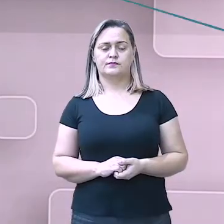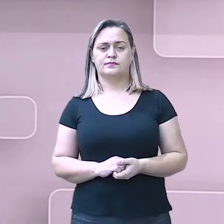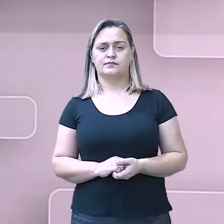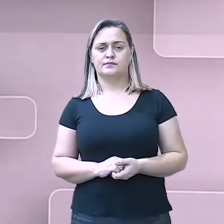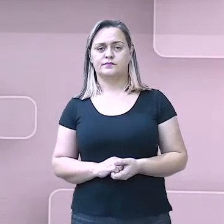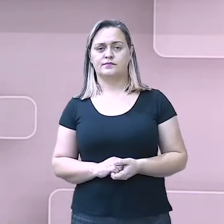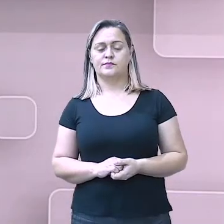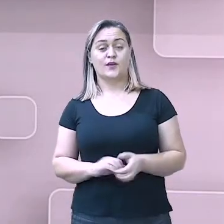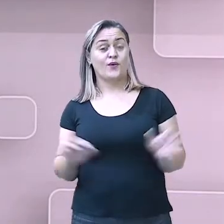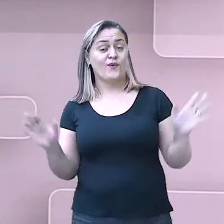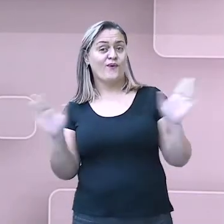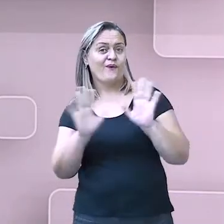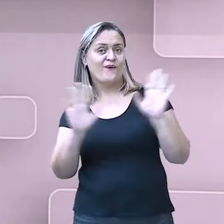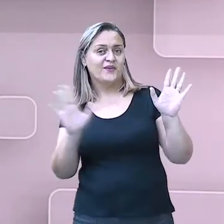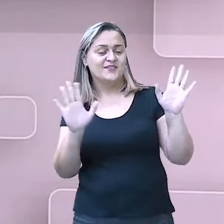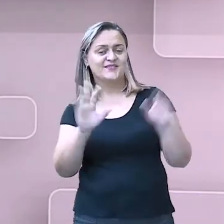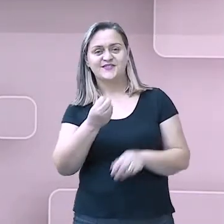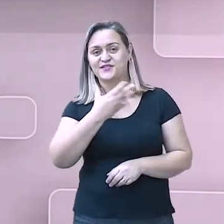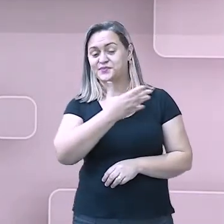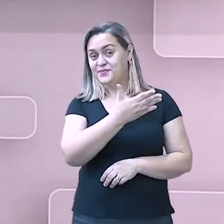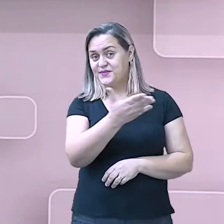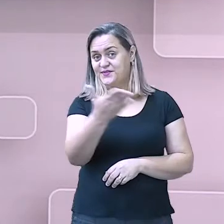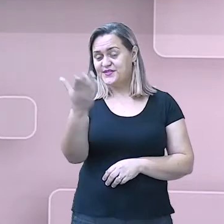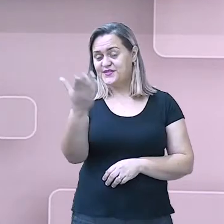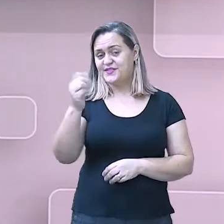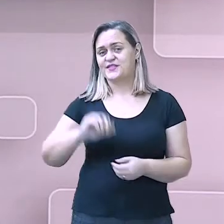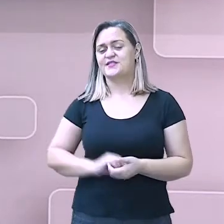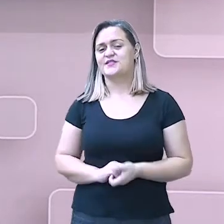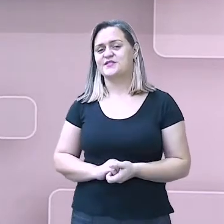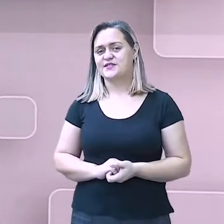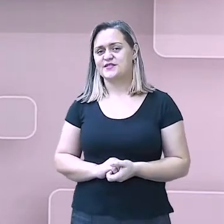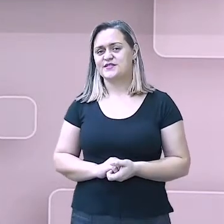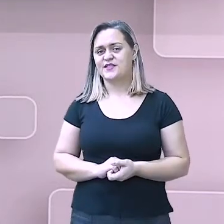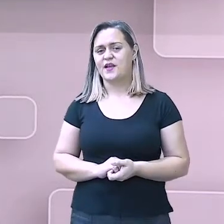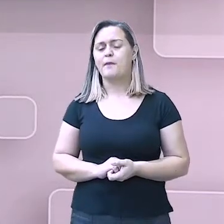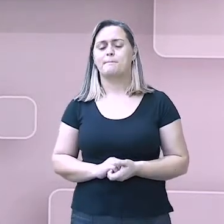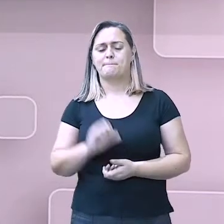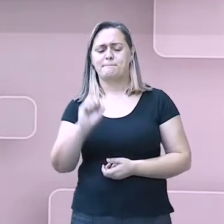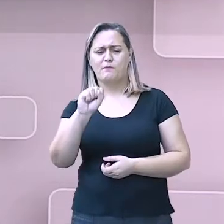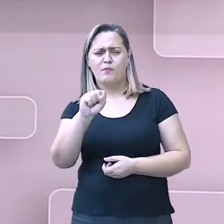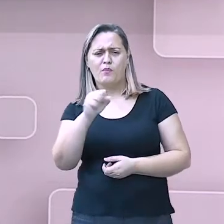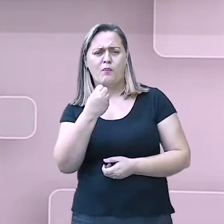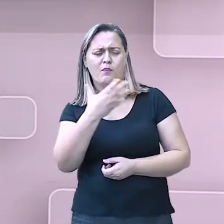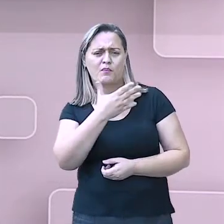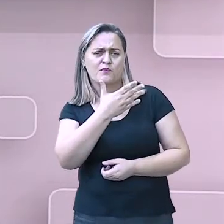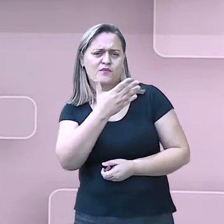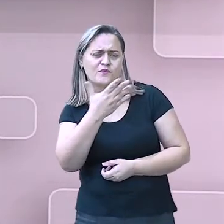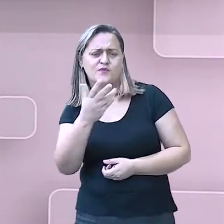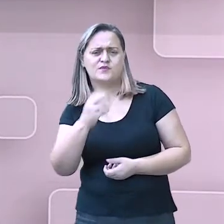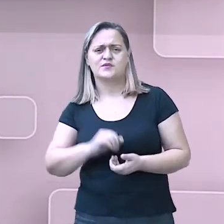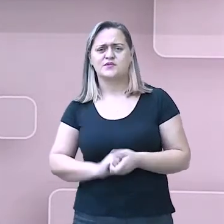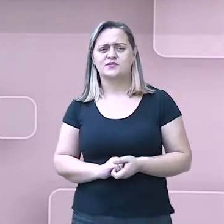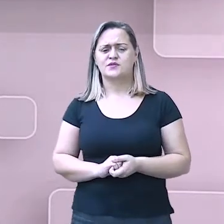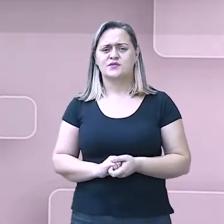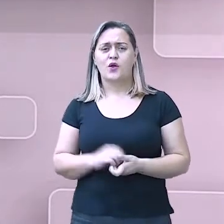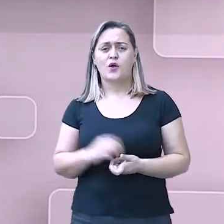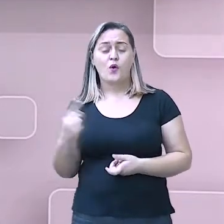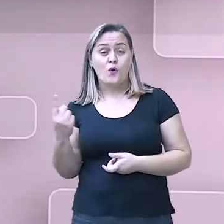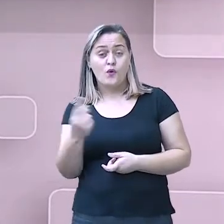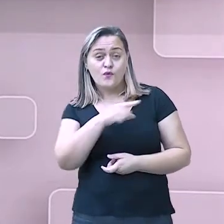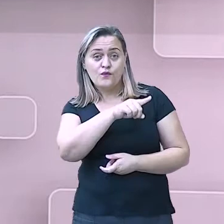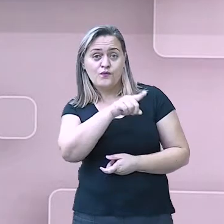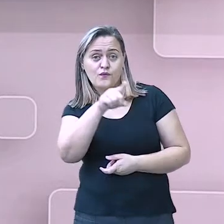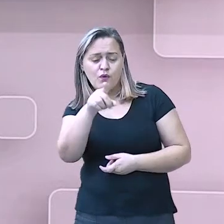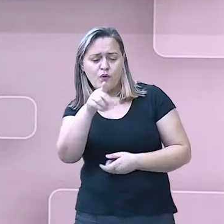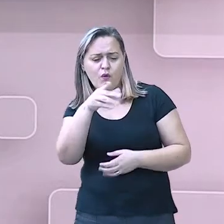Fala galera, tudo bem com vocês? Espero que esteja tudo bem, que vocês estejam acompanhando o nosso